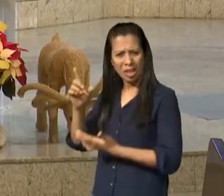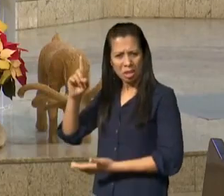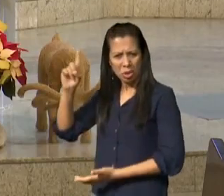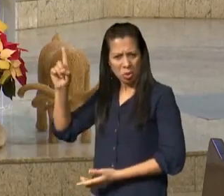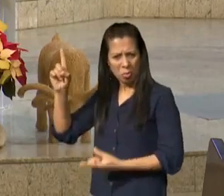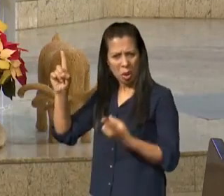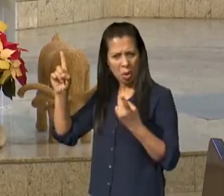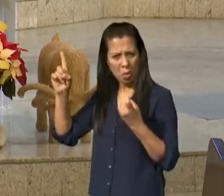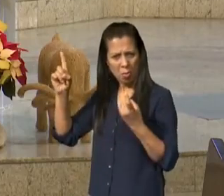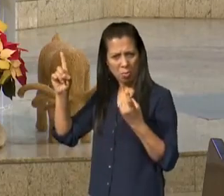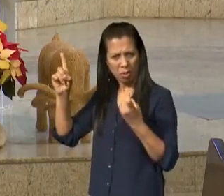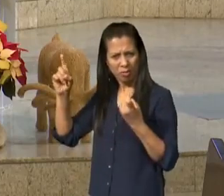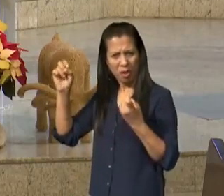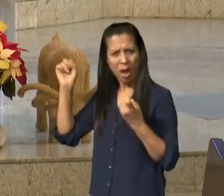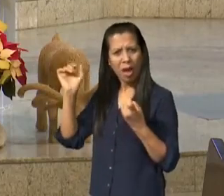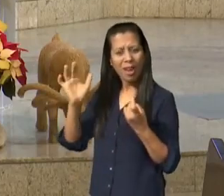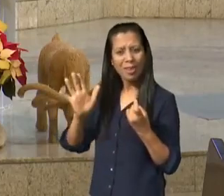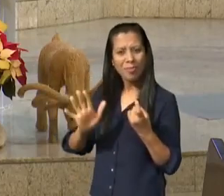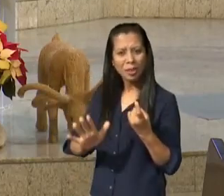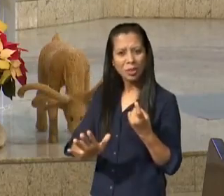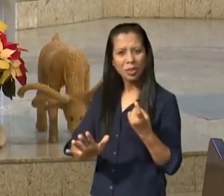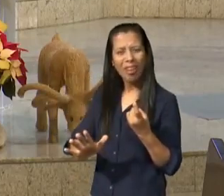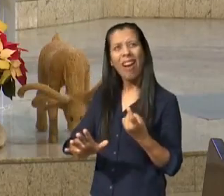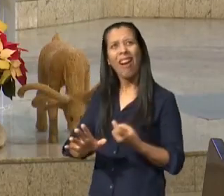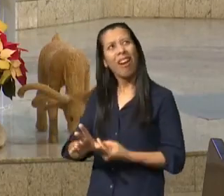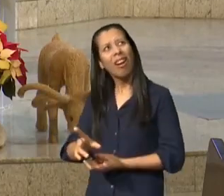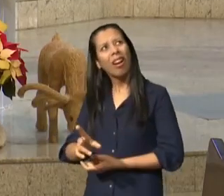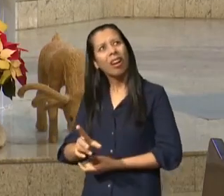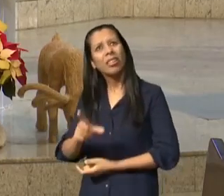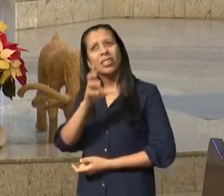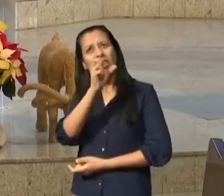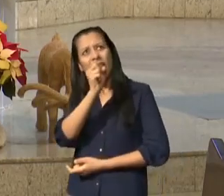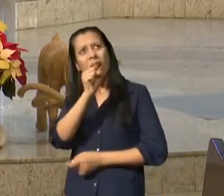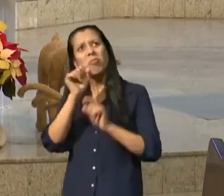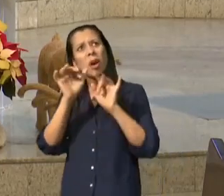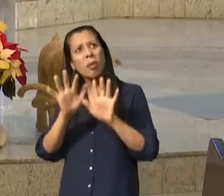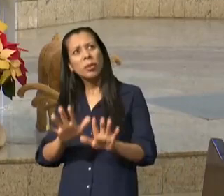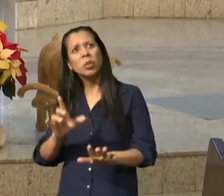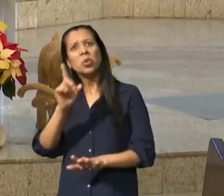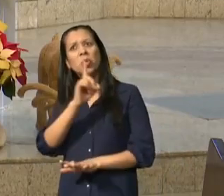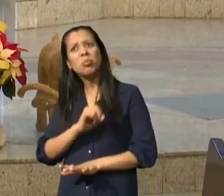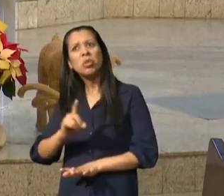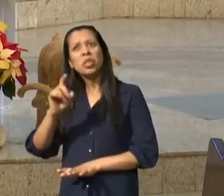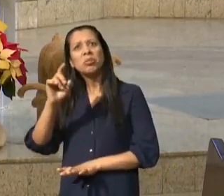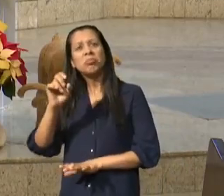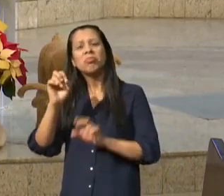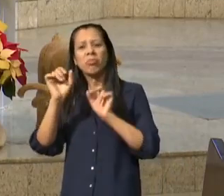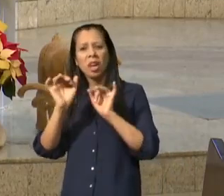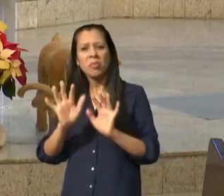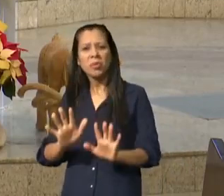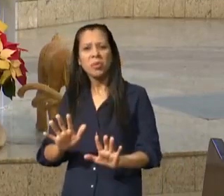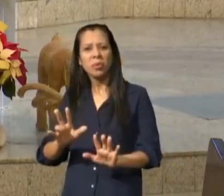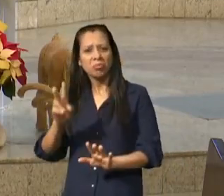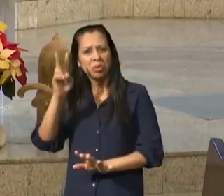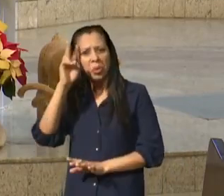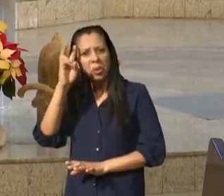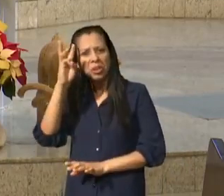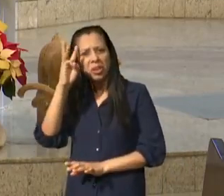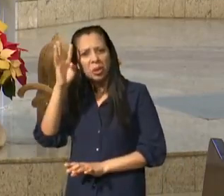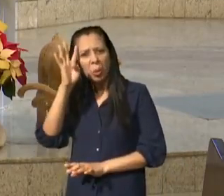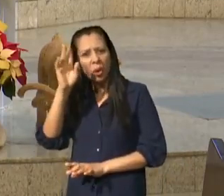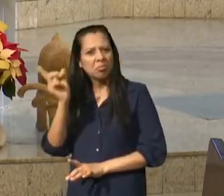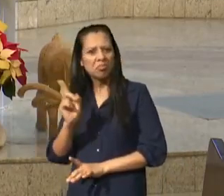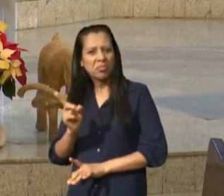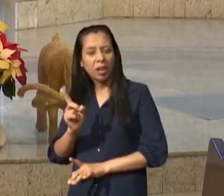Deus te abençoa todos os dias e o maná não era simplesmente uma